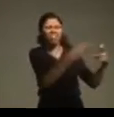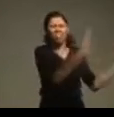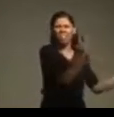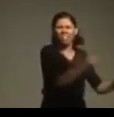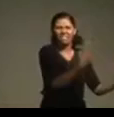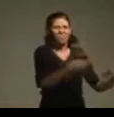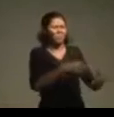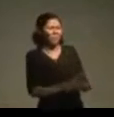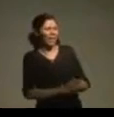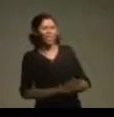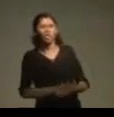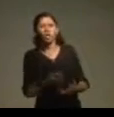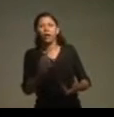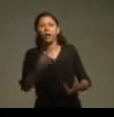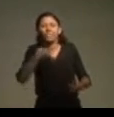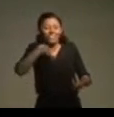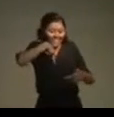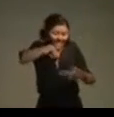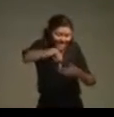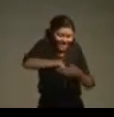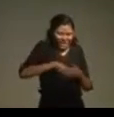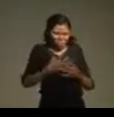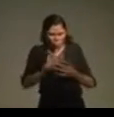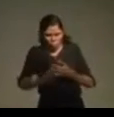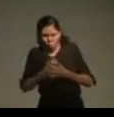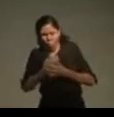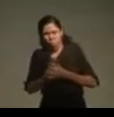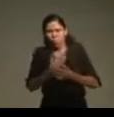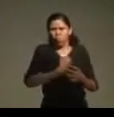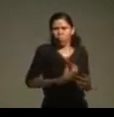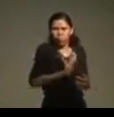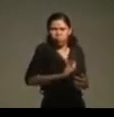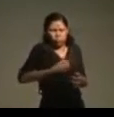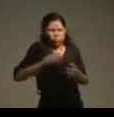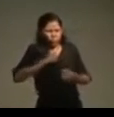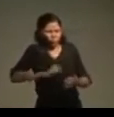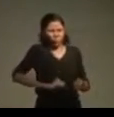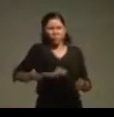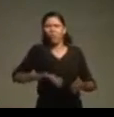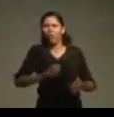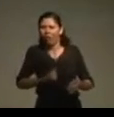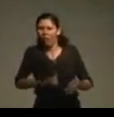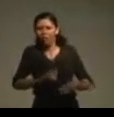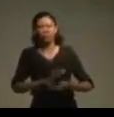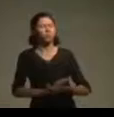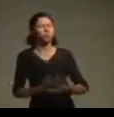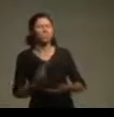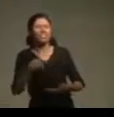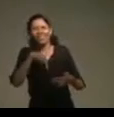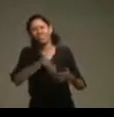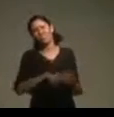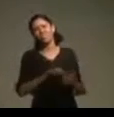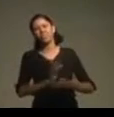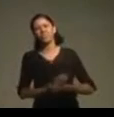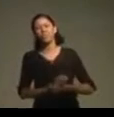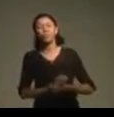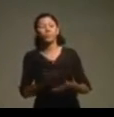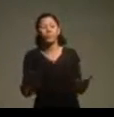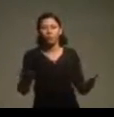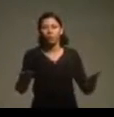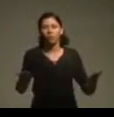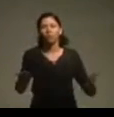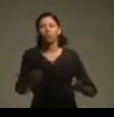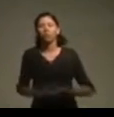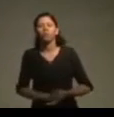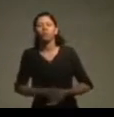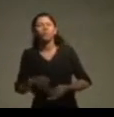tanta agressividade dentro de nós? Então, que esse nosso momento seja um momento